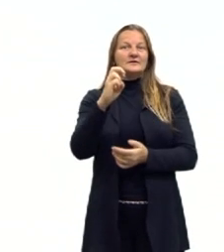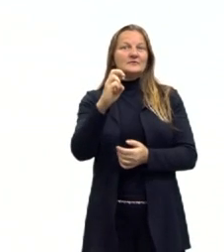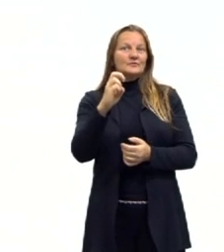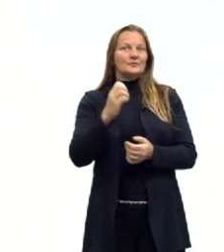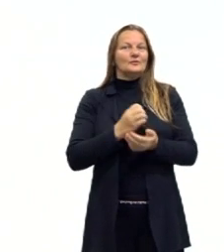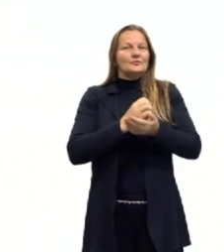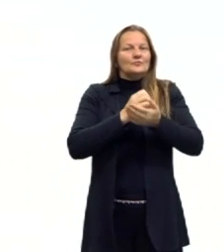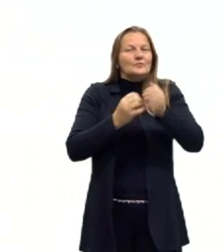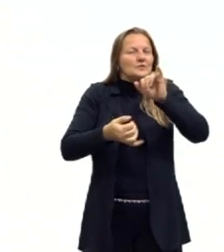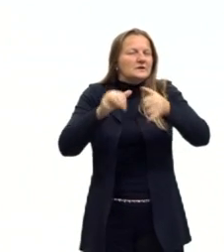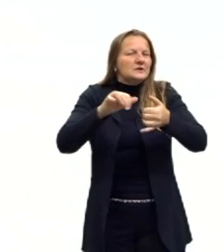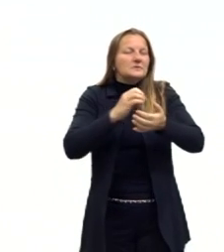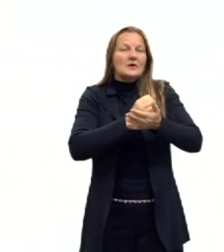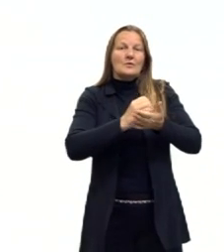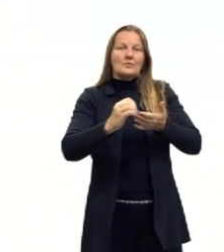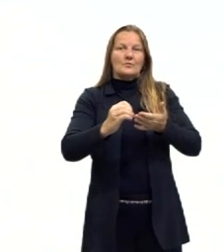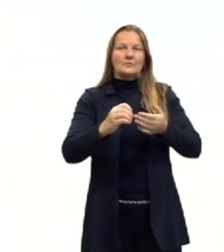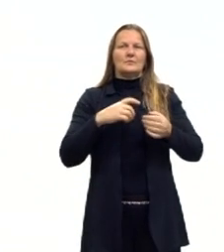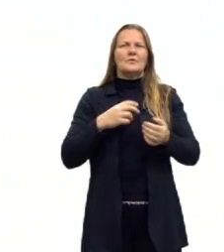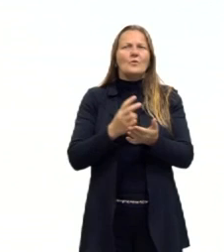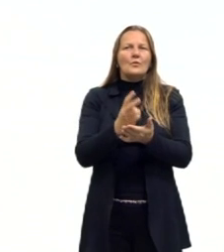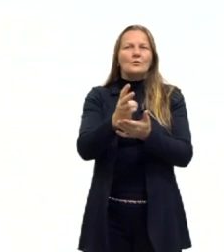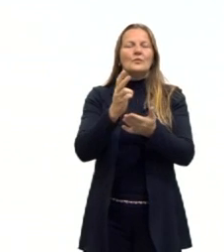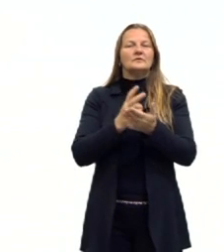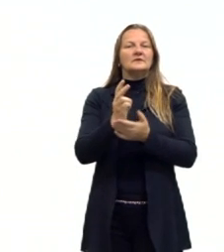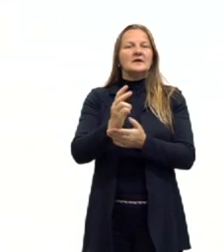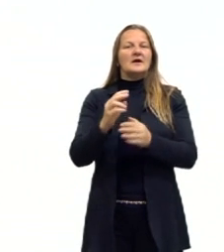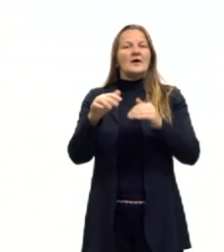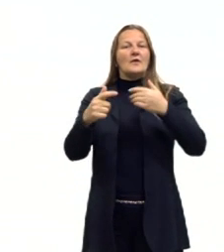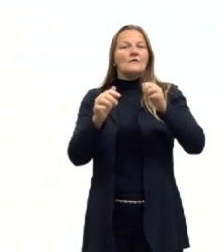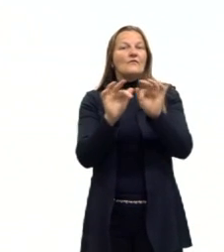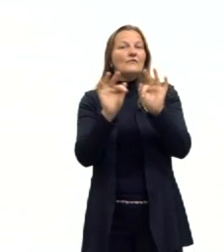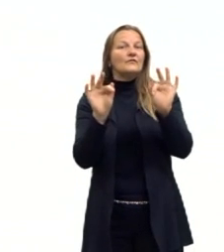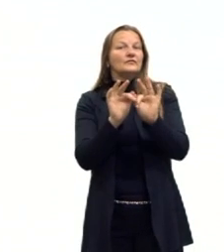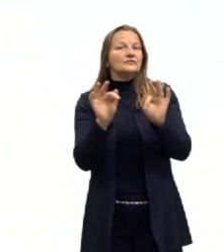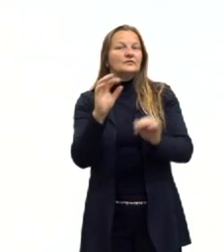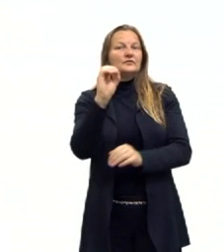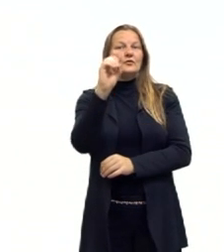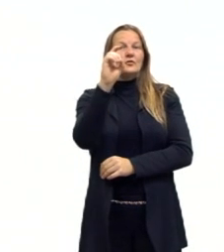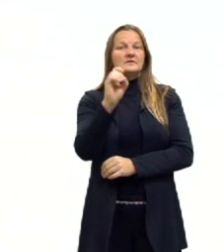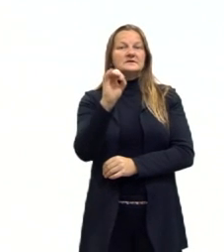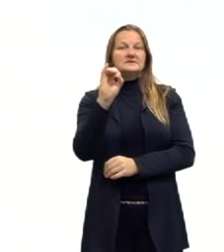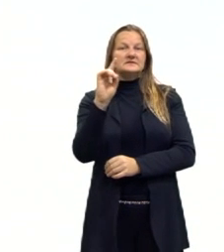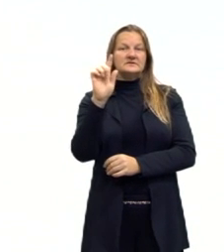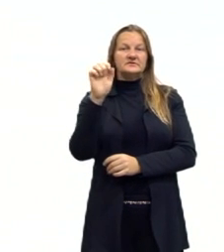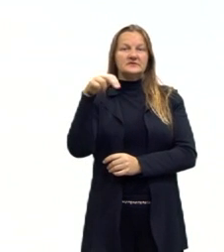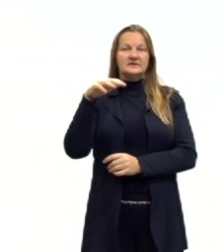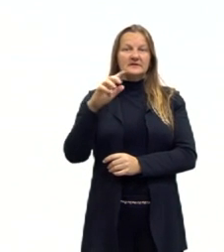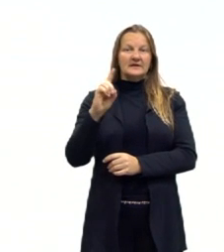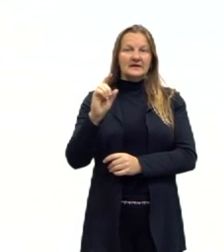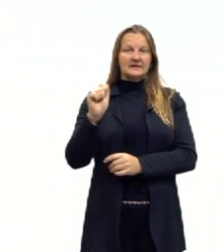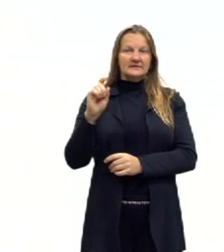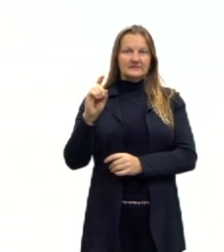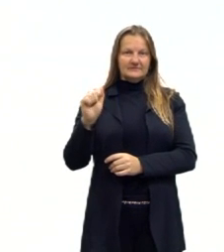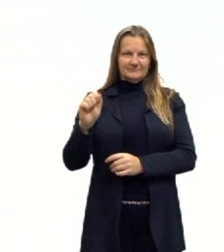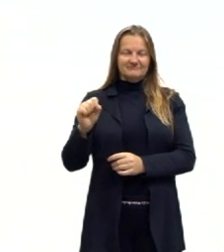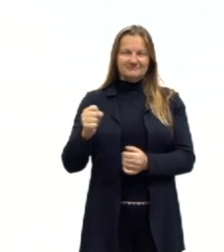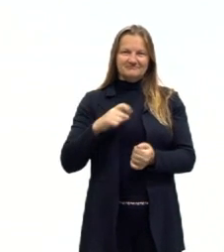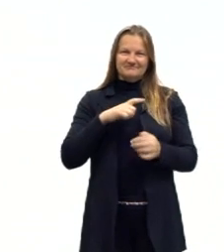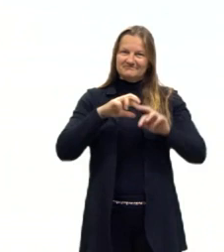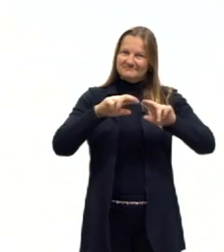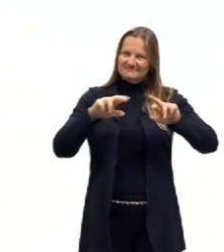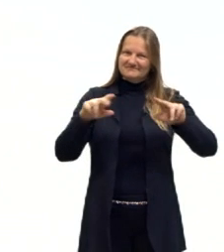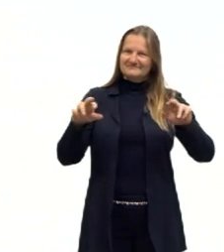Orgânica. Nós vamos continuar as funções oxigenadas, das funções orgânicas, nós estamos falando das funções